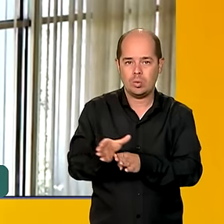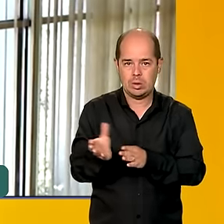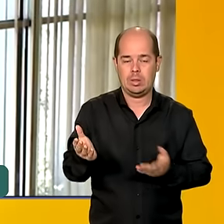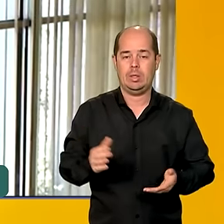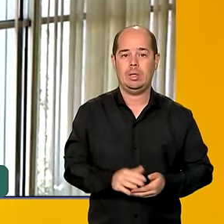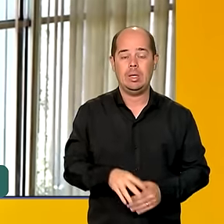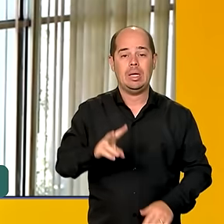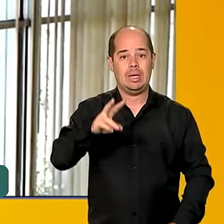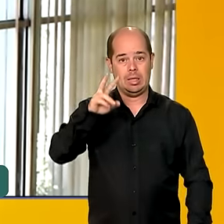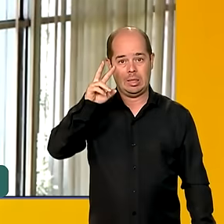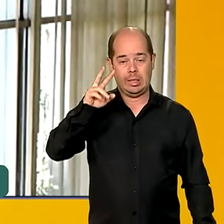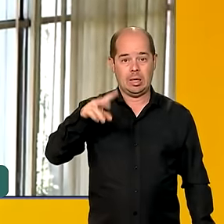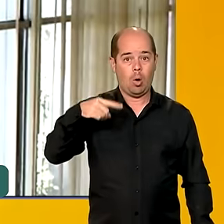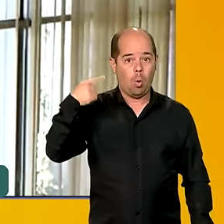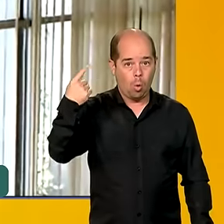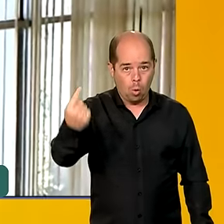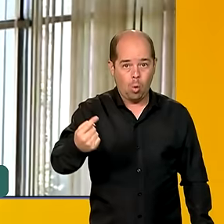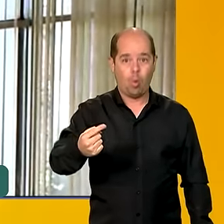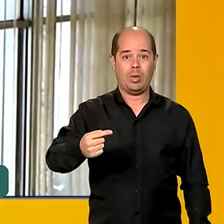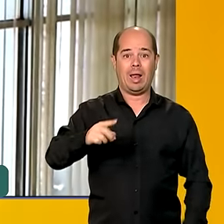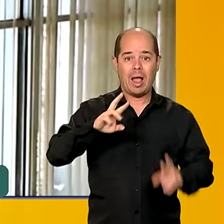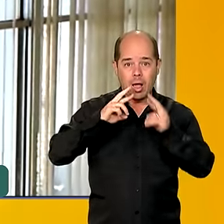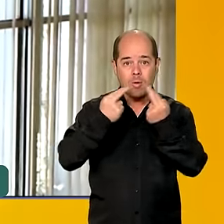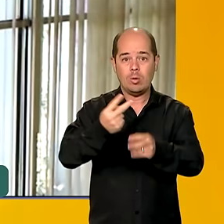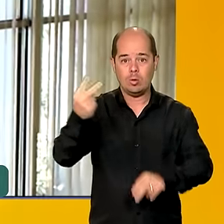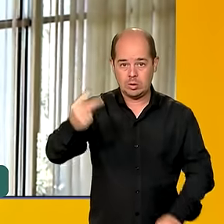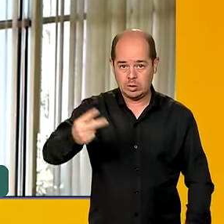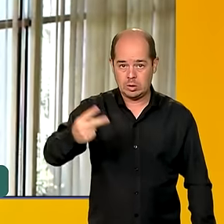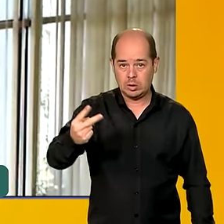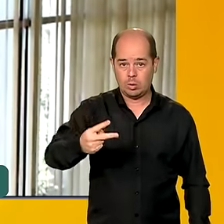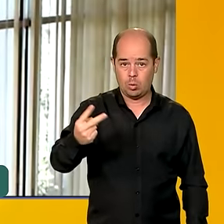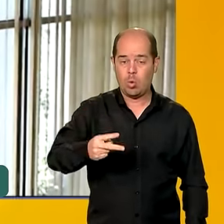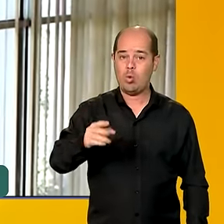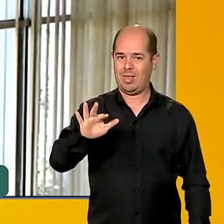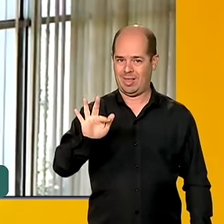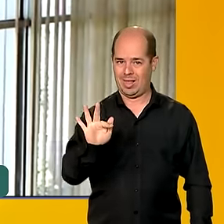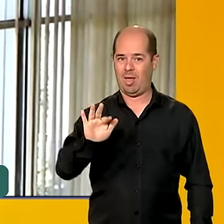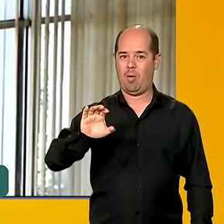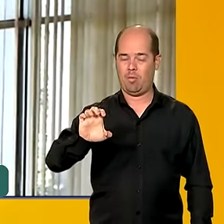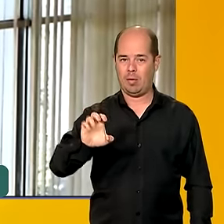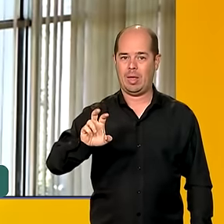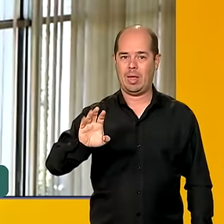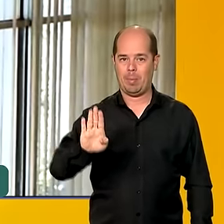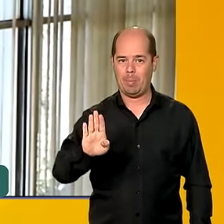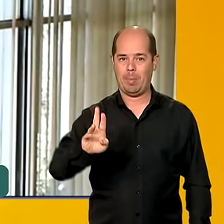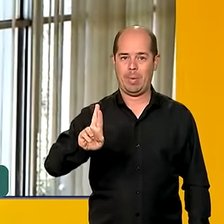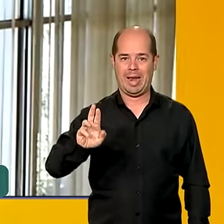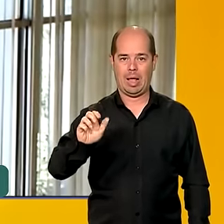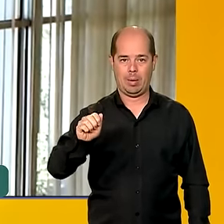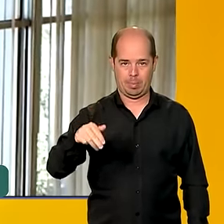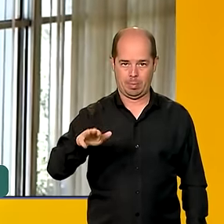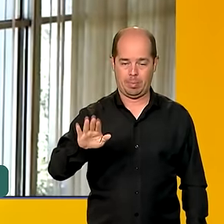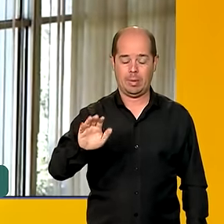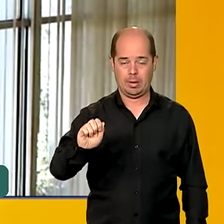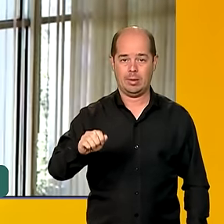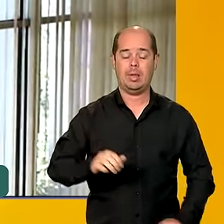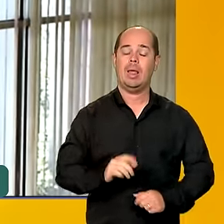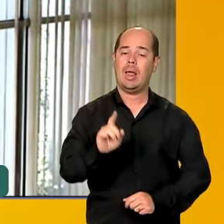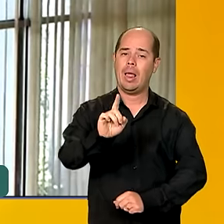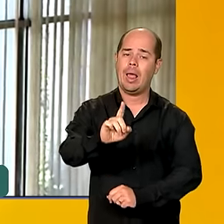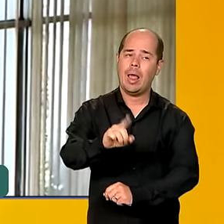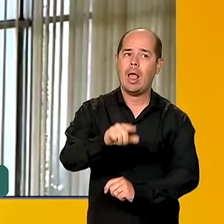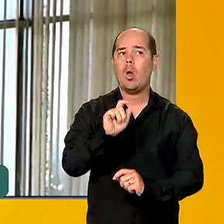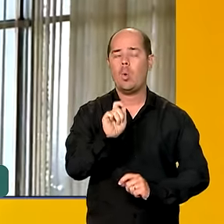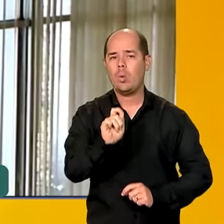segunda, que é a continuação de um primeiro pedido com a FEBRABAN no meio dessa semana. A ideia com a